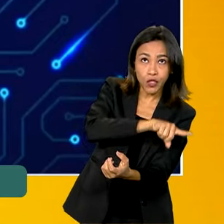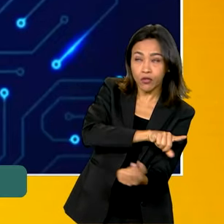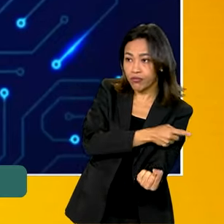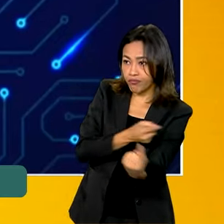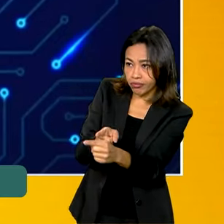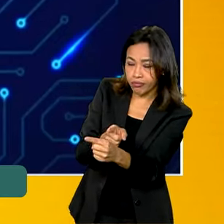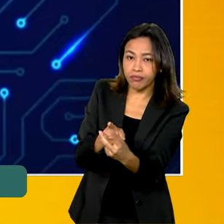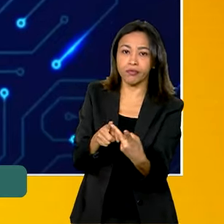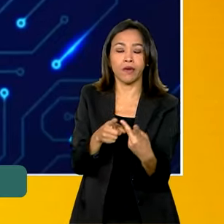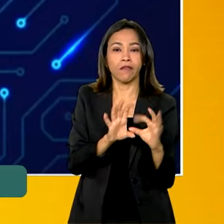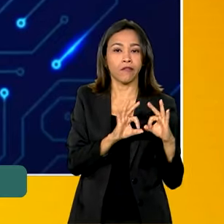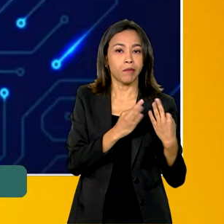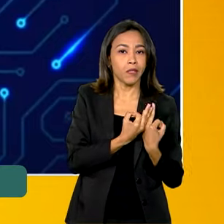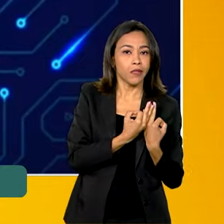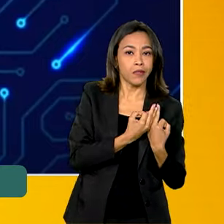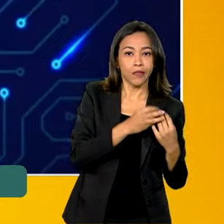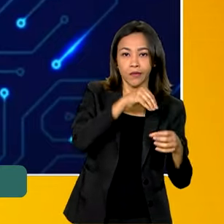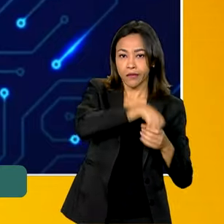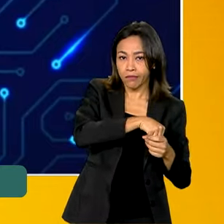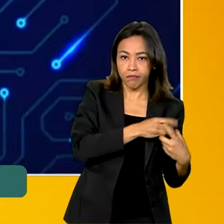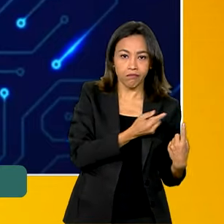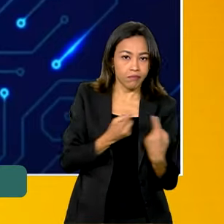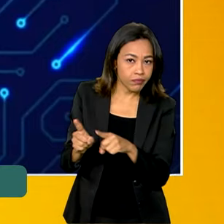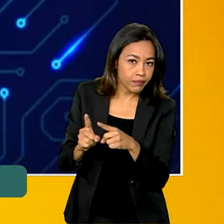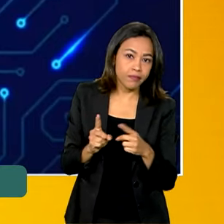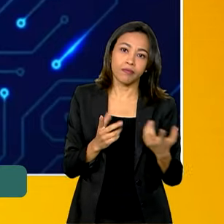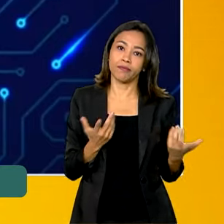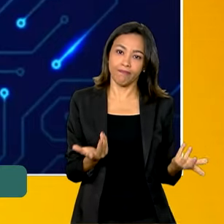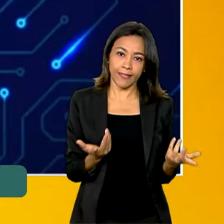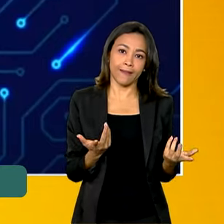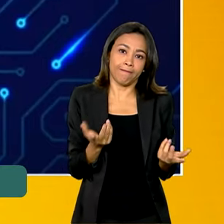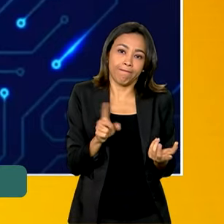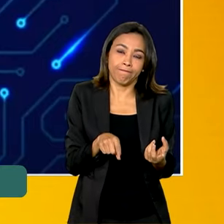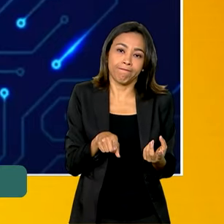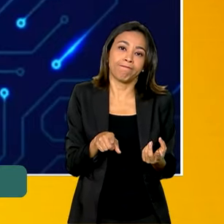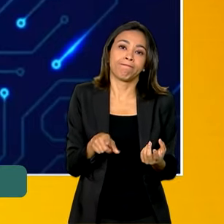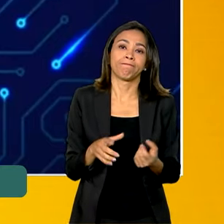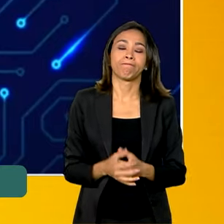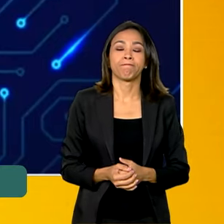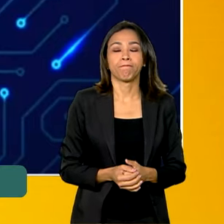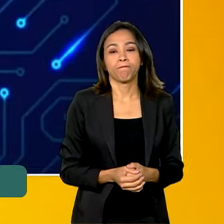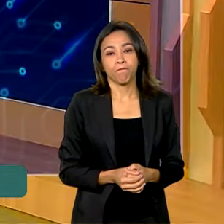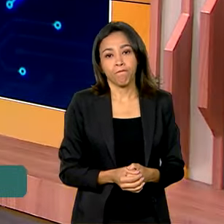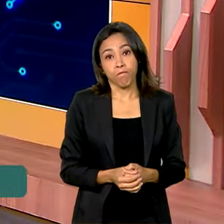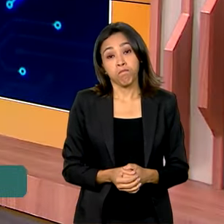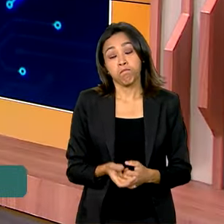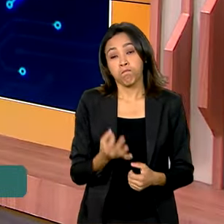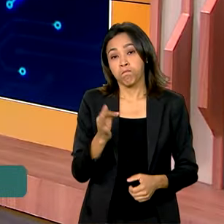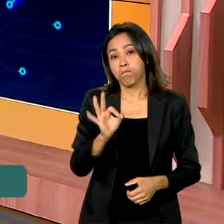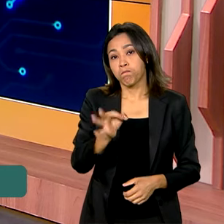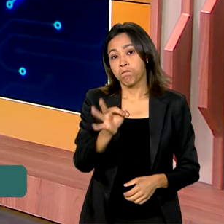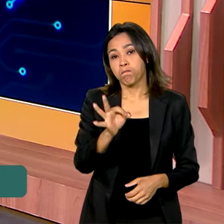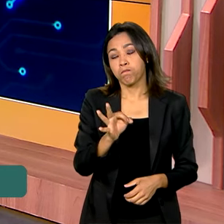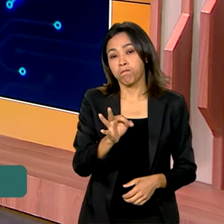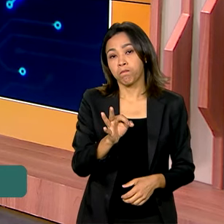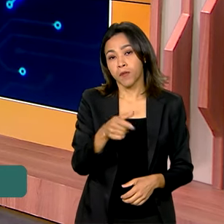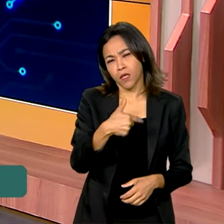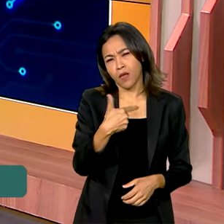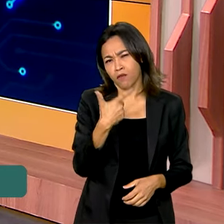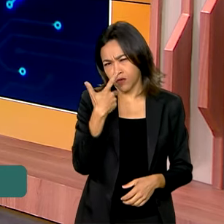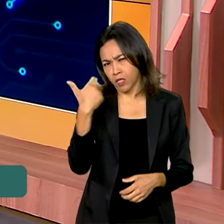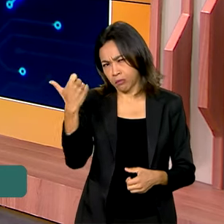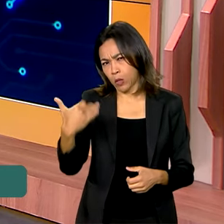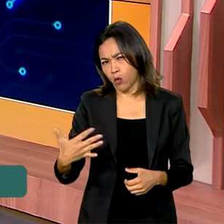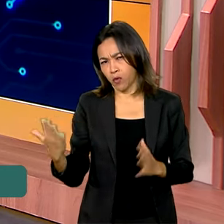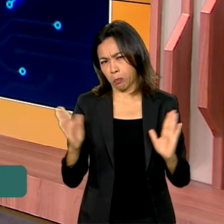parentes, amigos e, como eu disse, são lições de abrigo. Então, como o senhor falou, foram períodos,